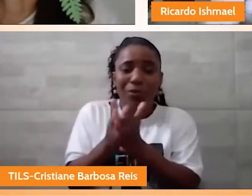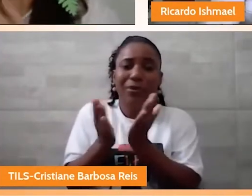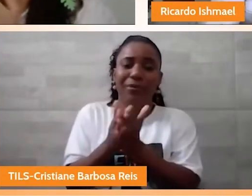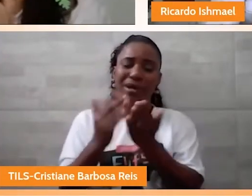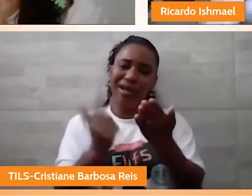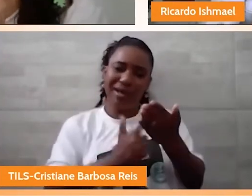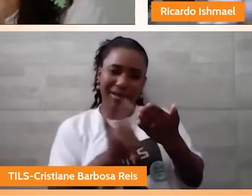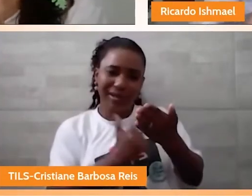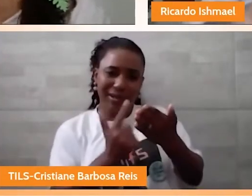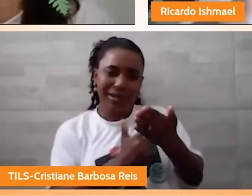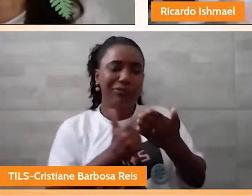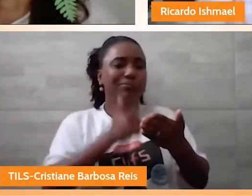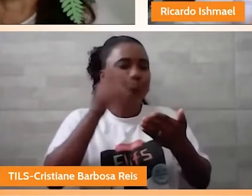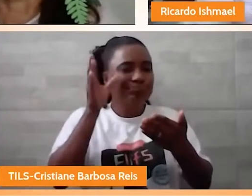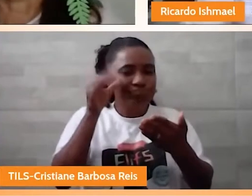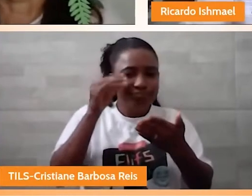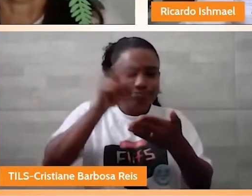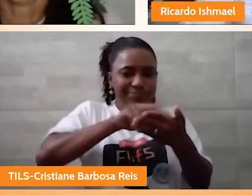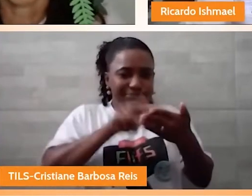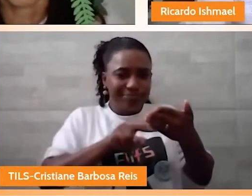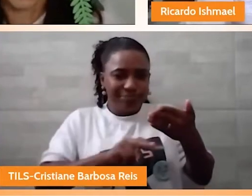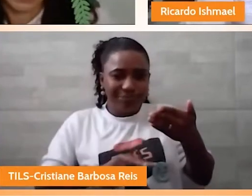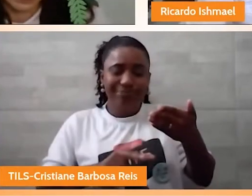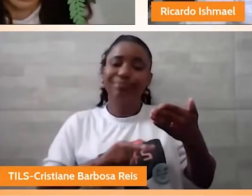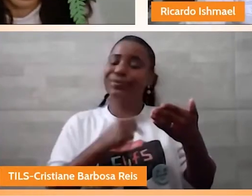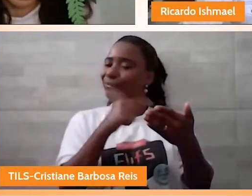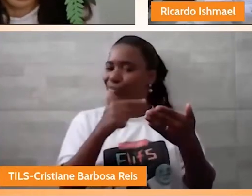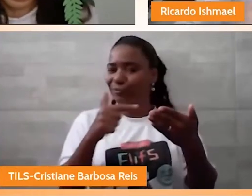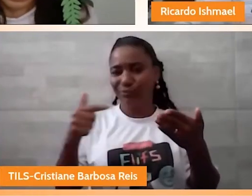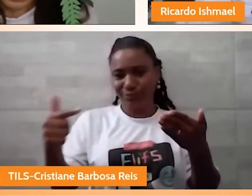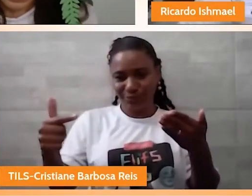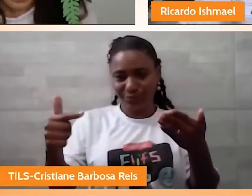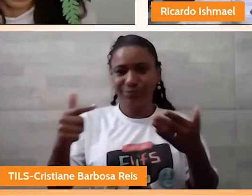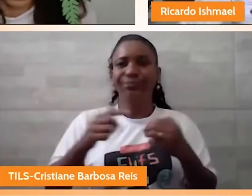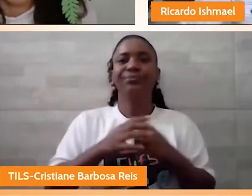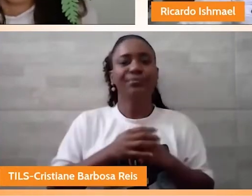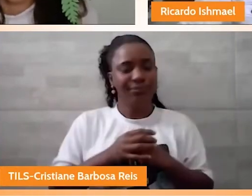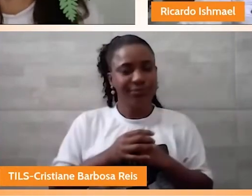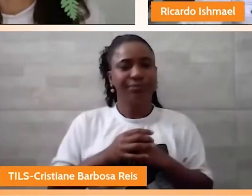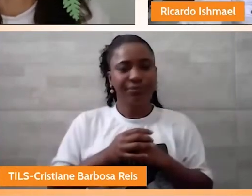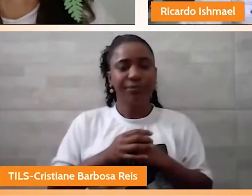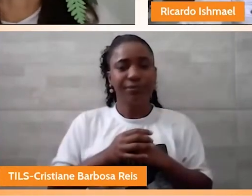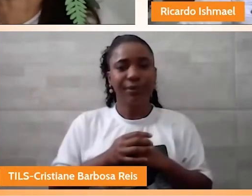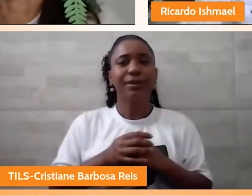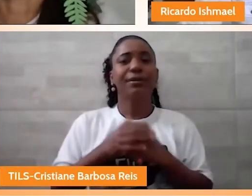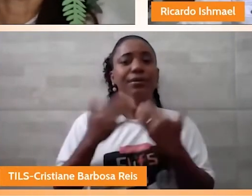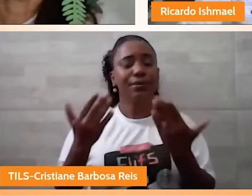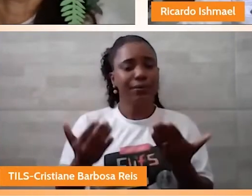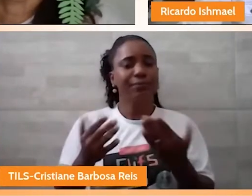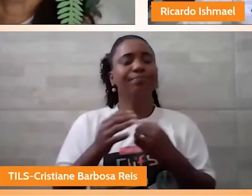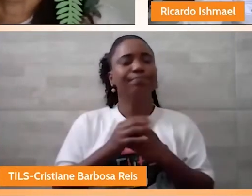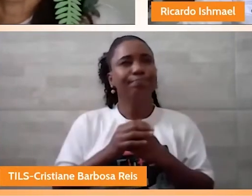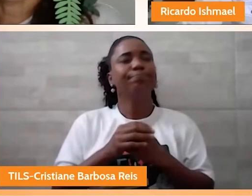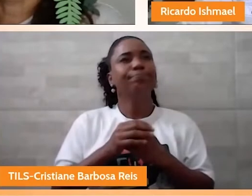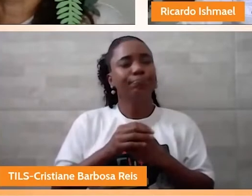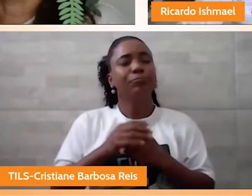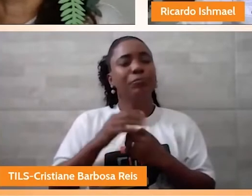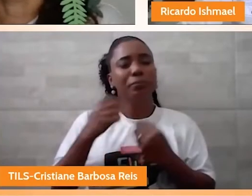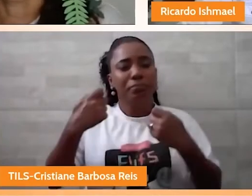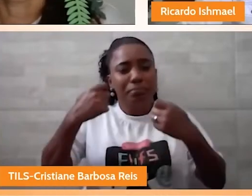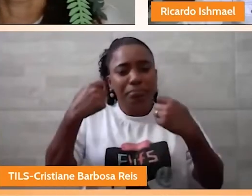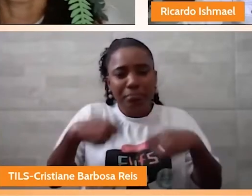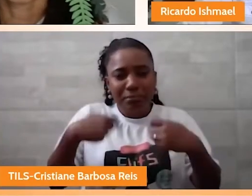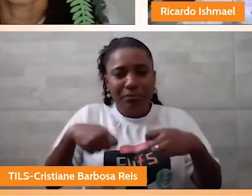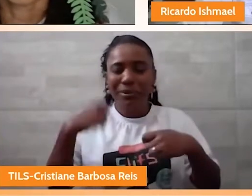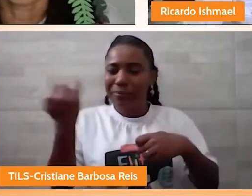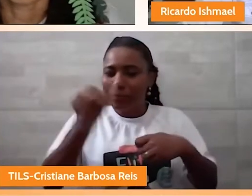juvenis, né? Não faziam parte da minha realidade. E, por tudo isso, eu acho que, desde cedo, entendi o papel